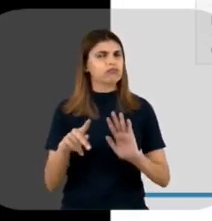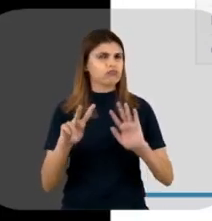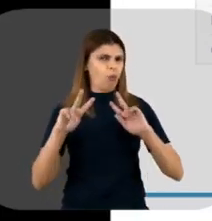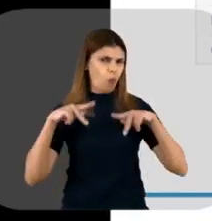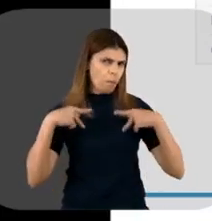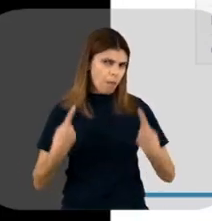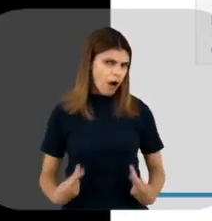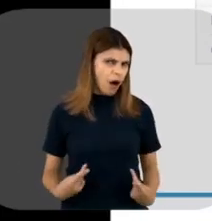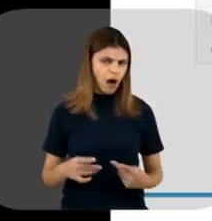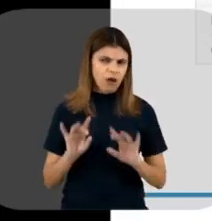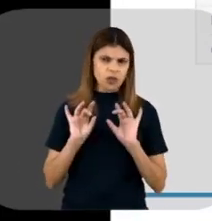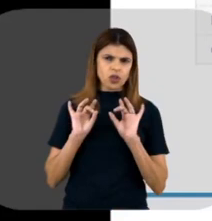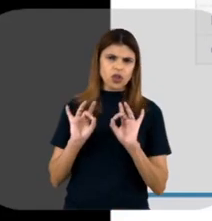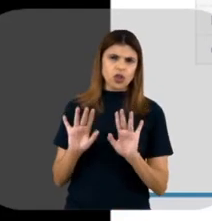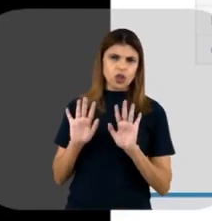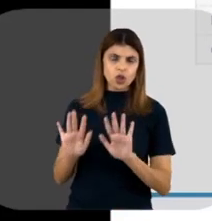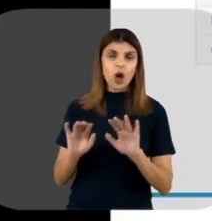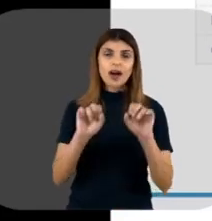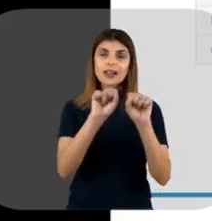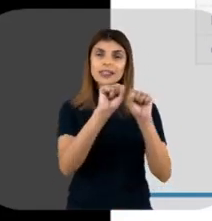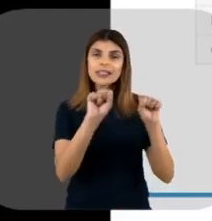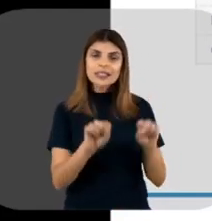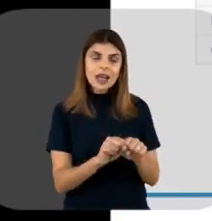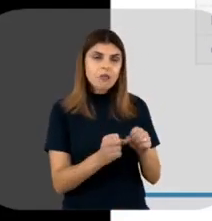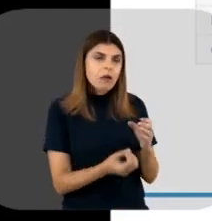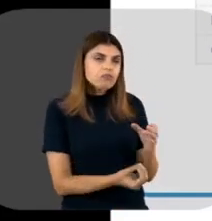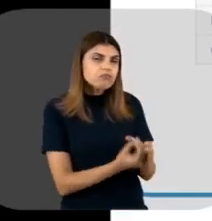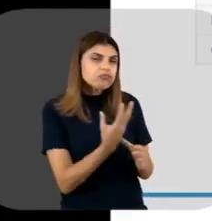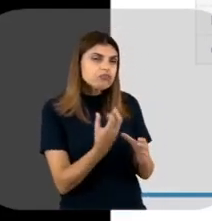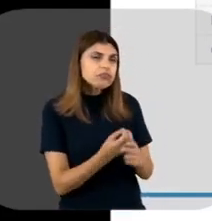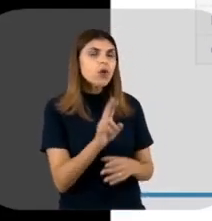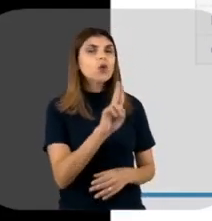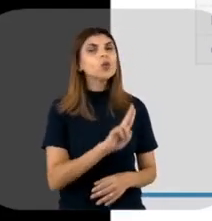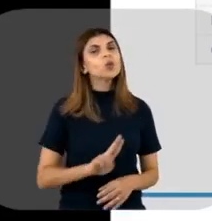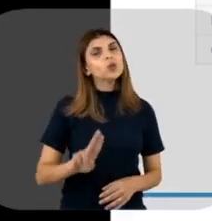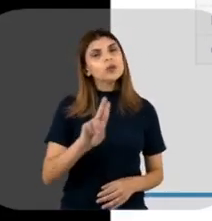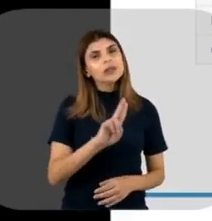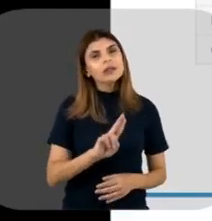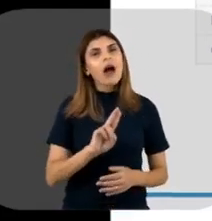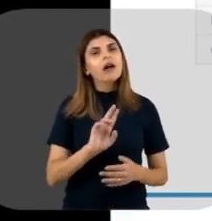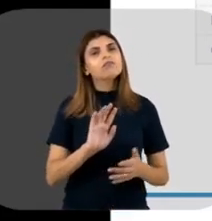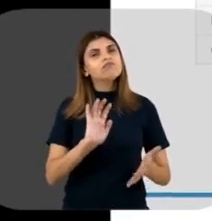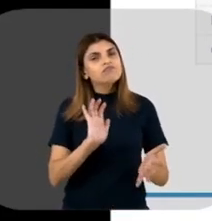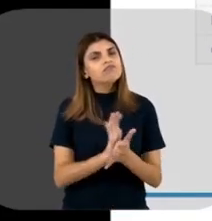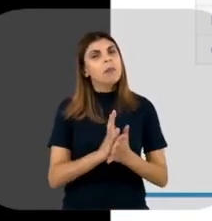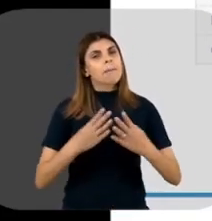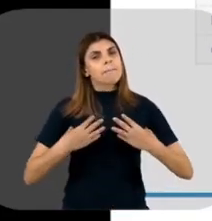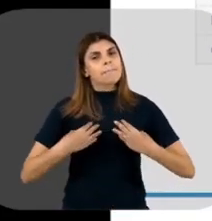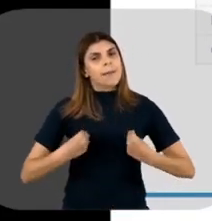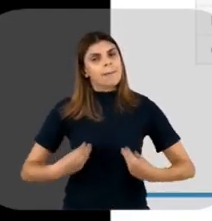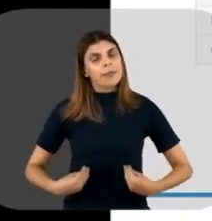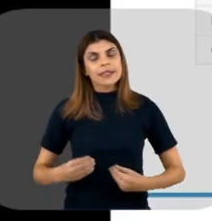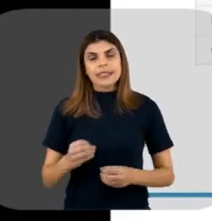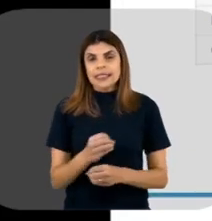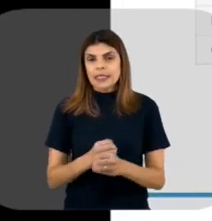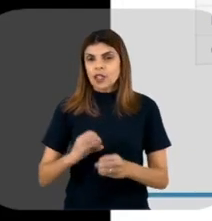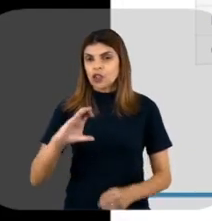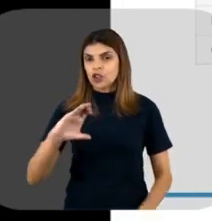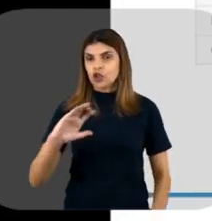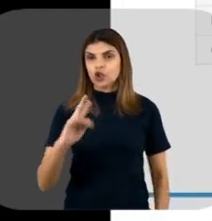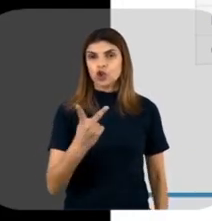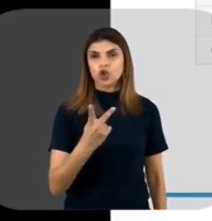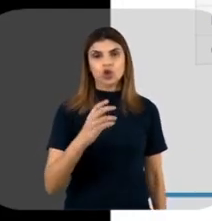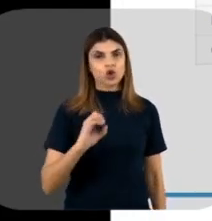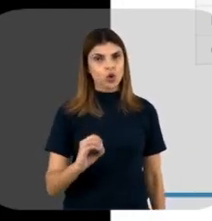humanos, né? Só que o sistema de expressão utilizado foi sistema de mamíferos. Provavelmente célula show,